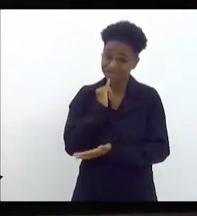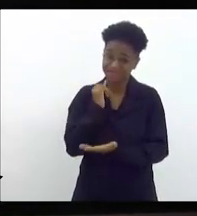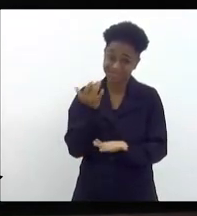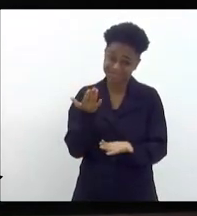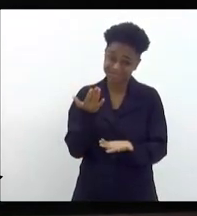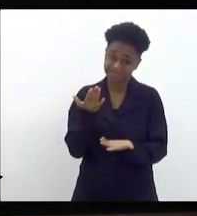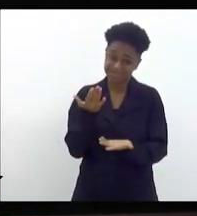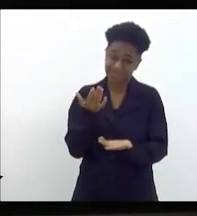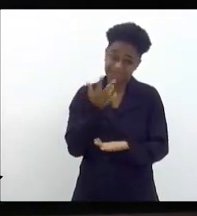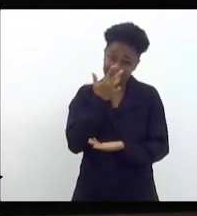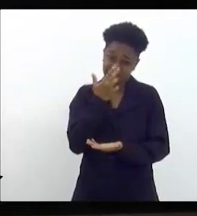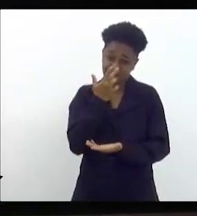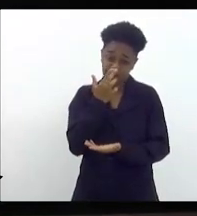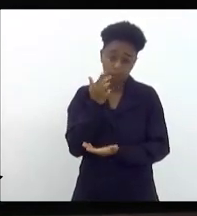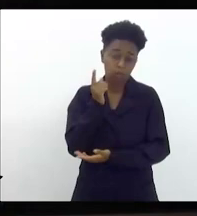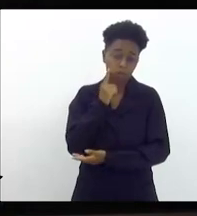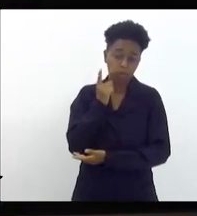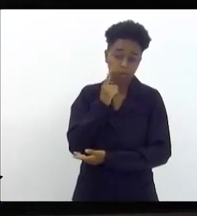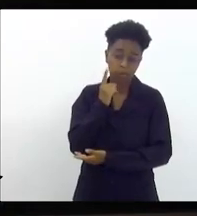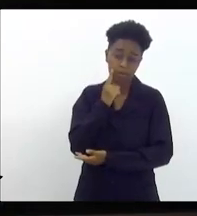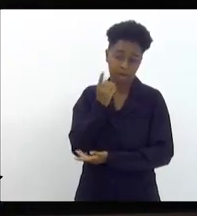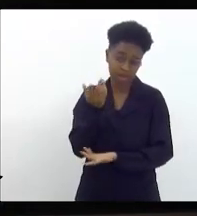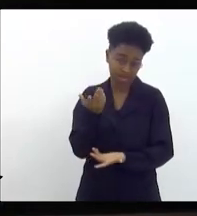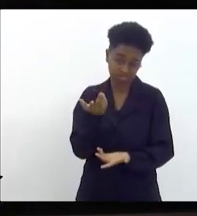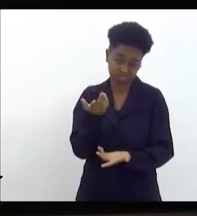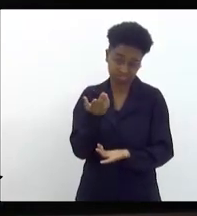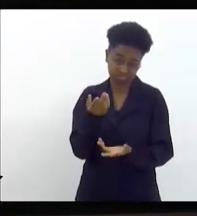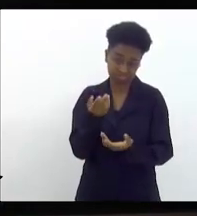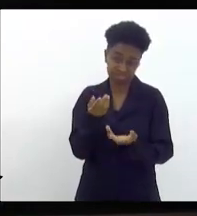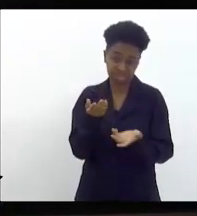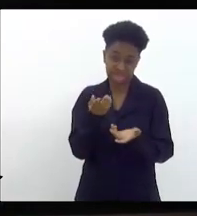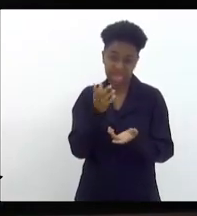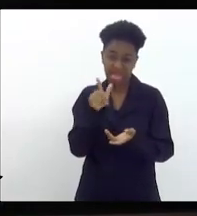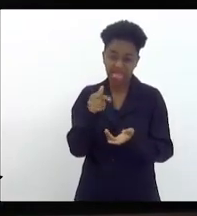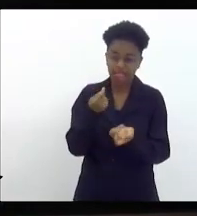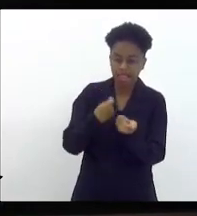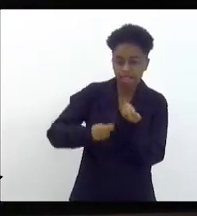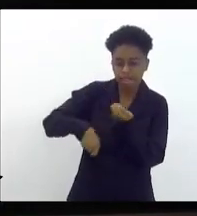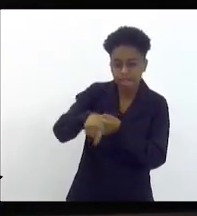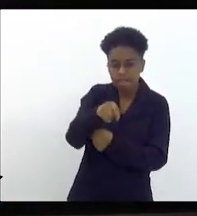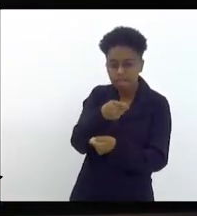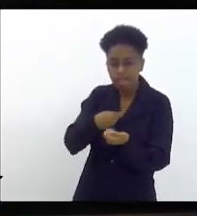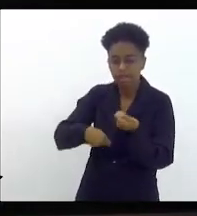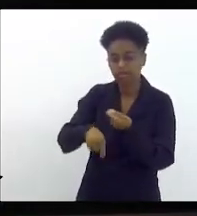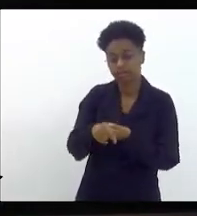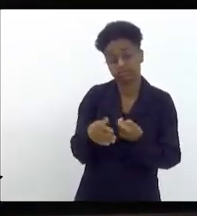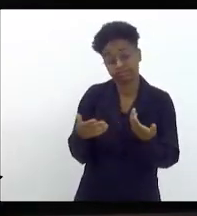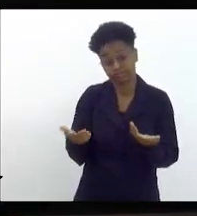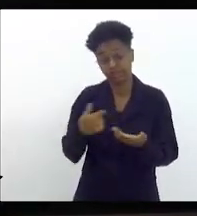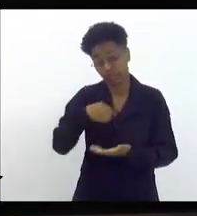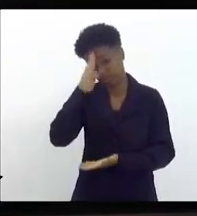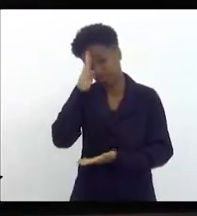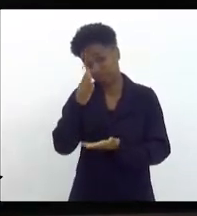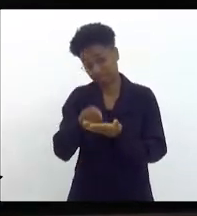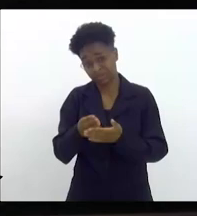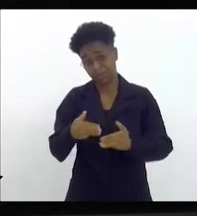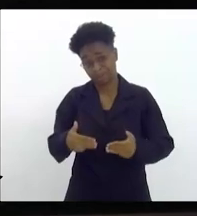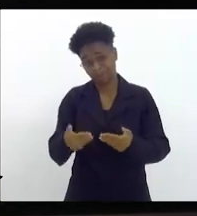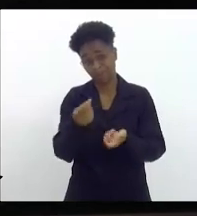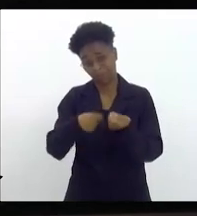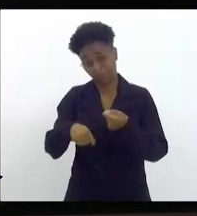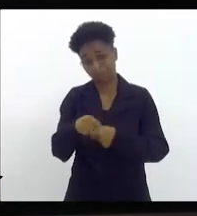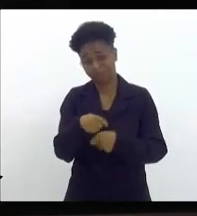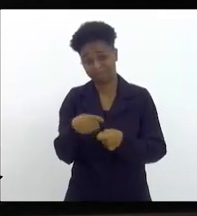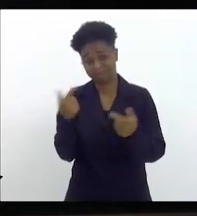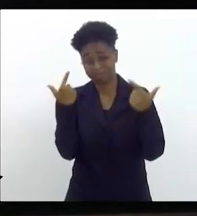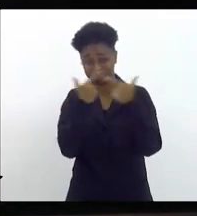juquinha, uma bala juquinha, e o PT ficou feliz. O Paulo Guedes deve estar rindo para caramba. Se eu souber, você tinha feito isso antes.